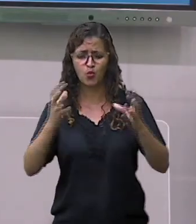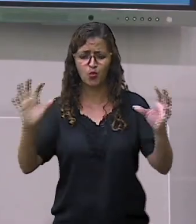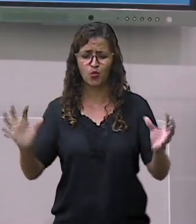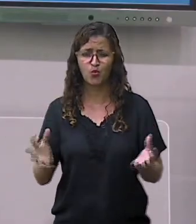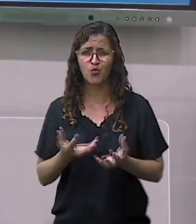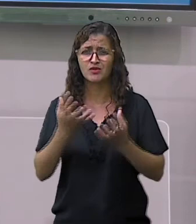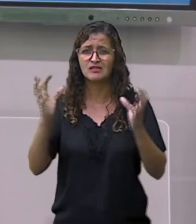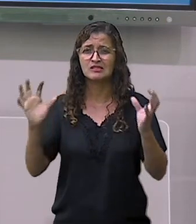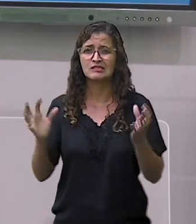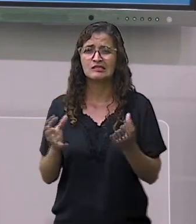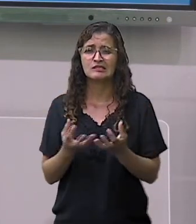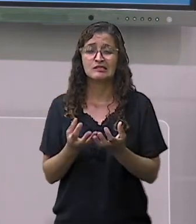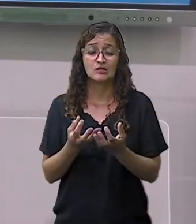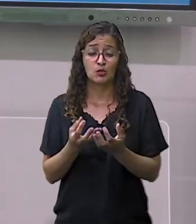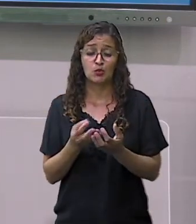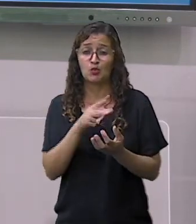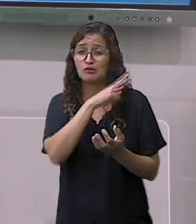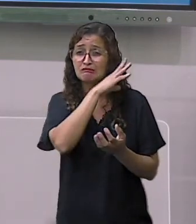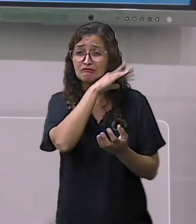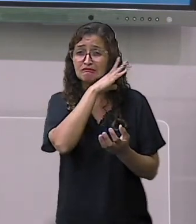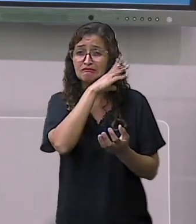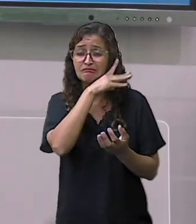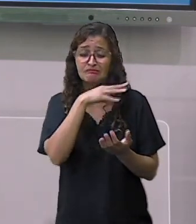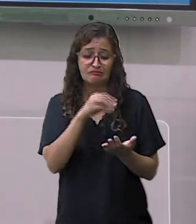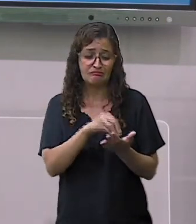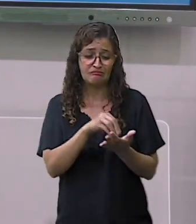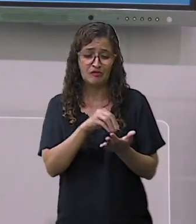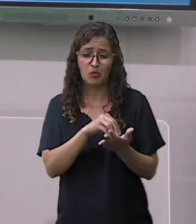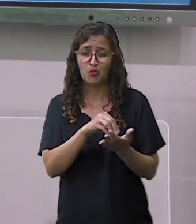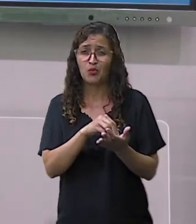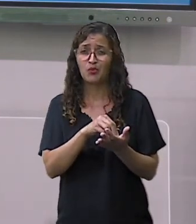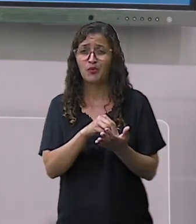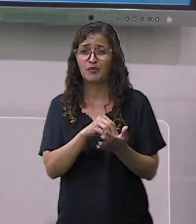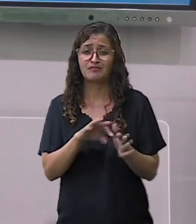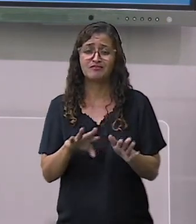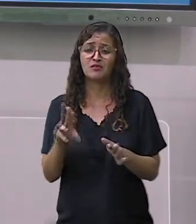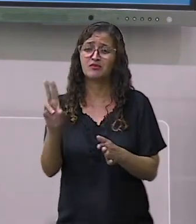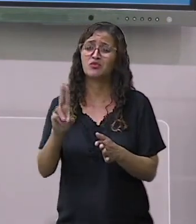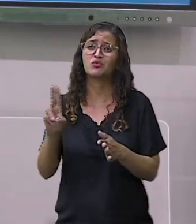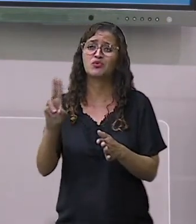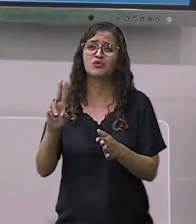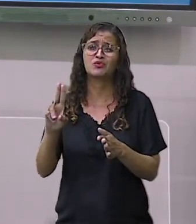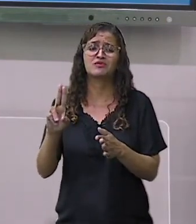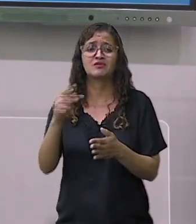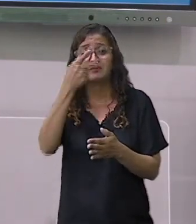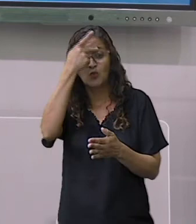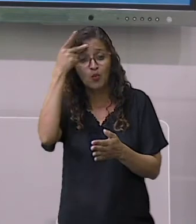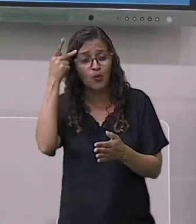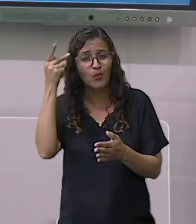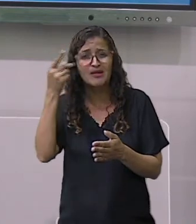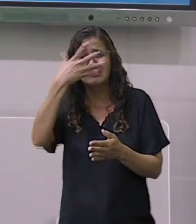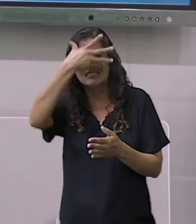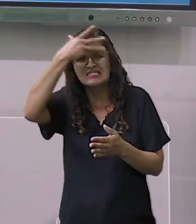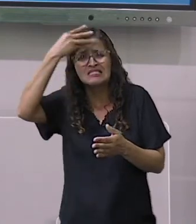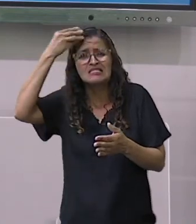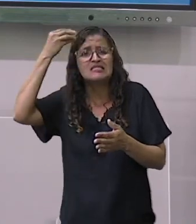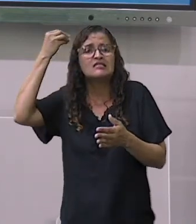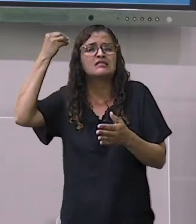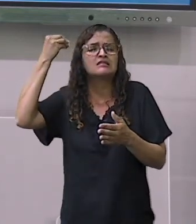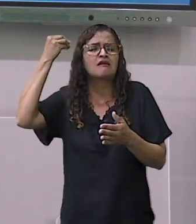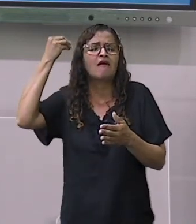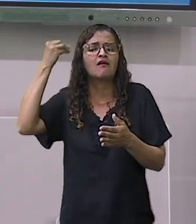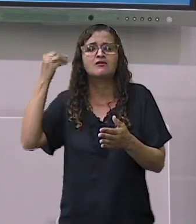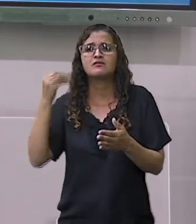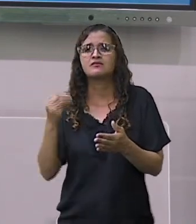por falta de não estar sendo usado, já está com fungos. Já está deteriorando.